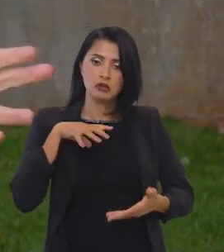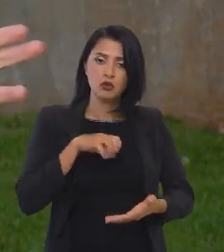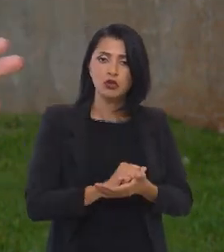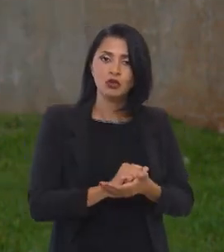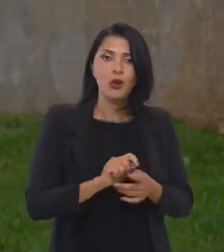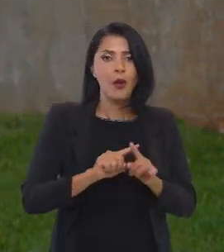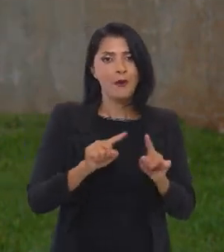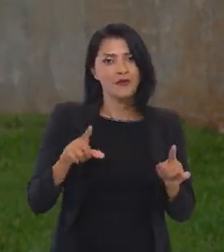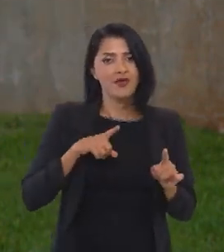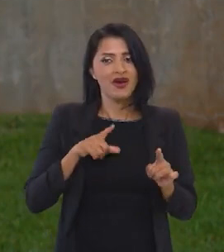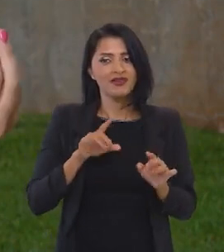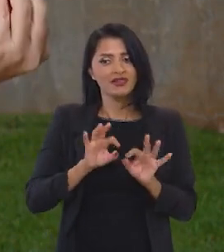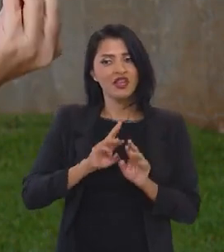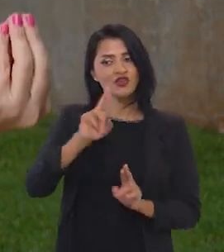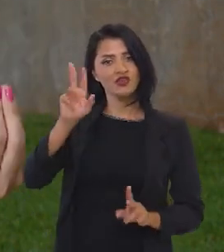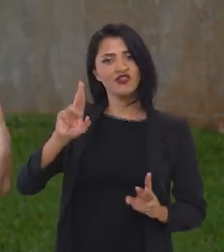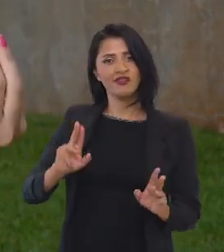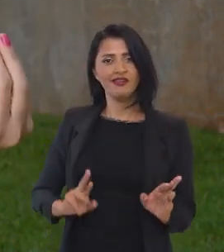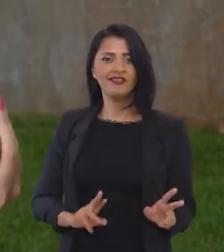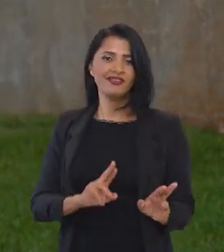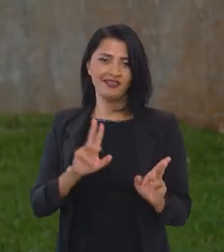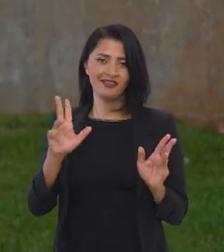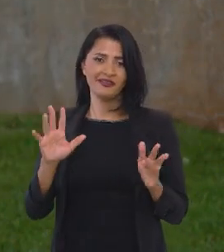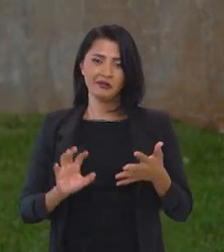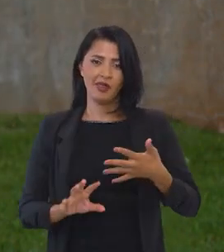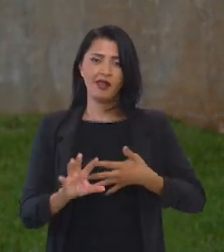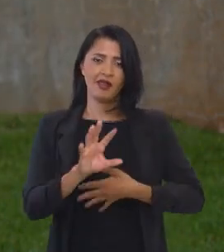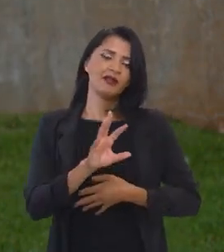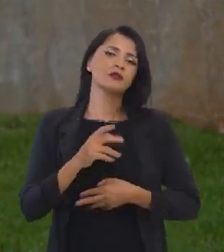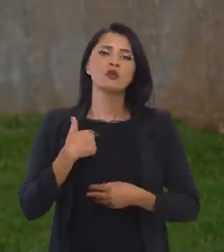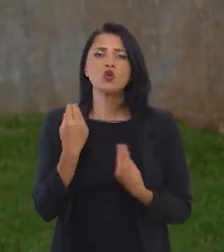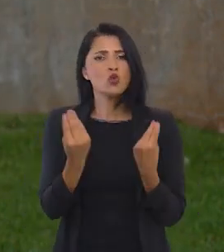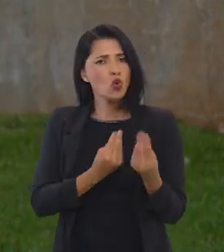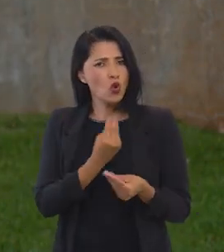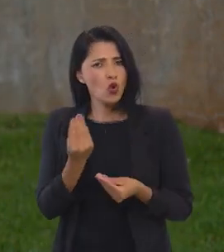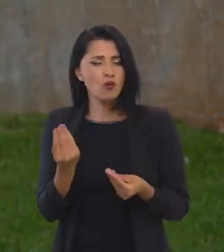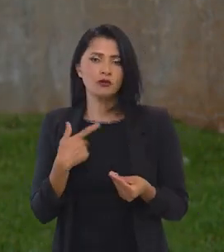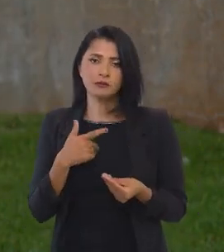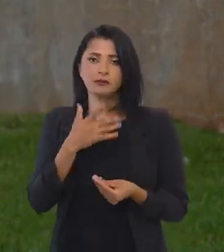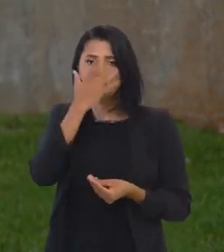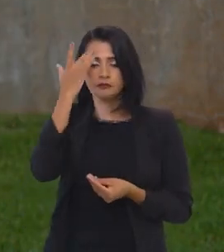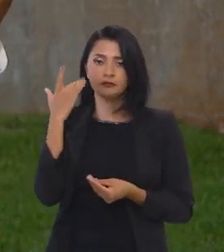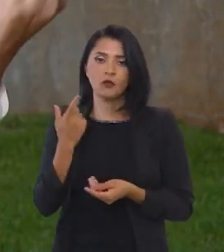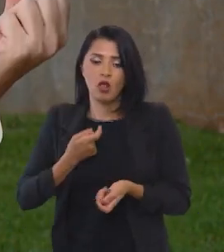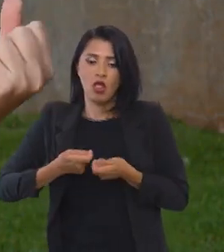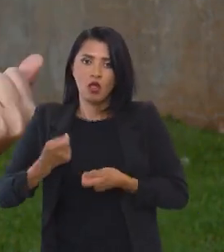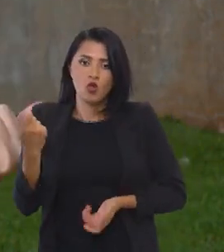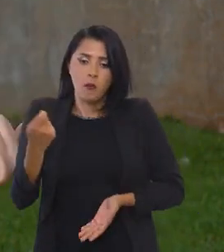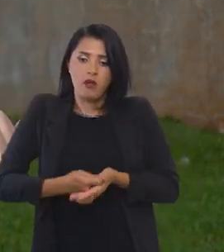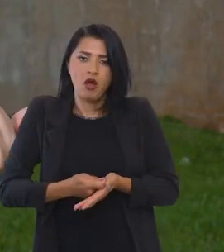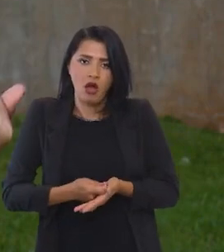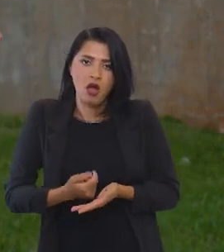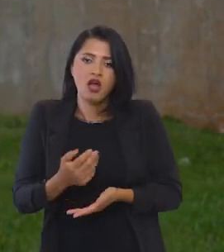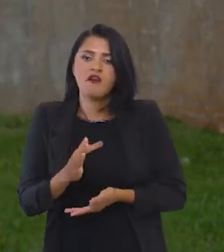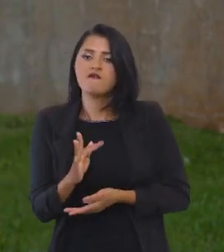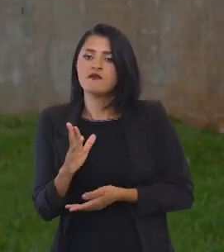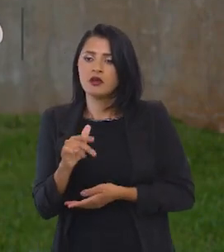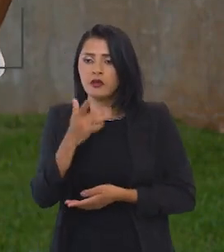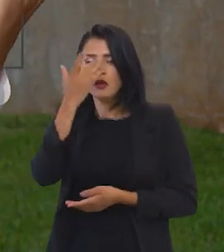registro, mas eu trato ele de forma diferente. Como eu trato diferente o sonegador fiscal,